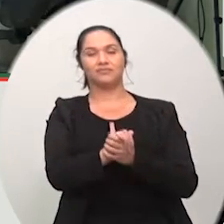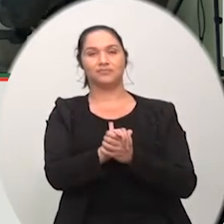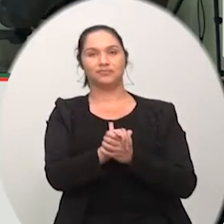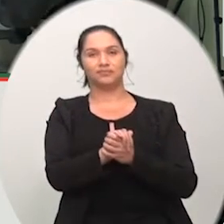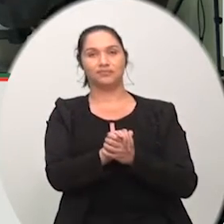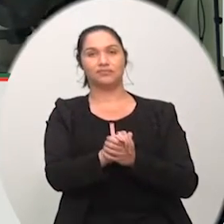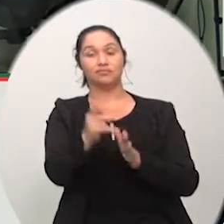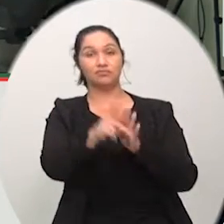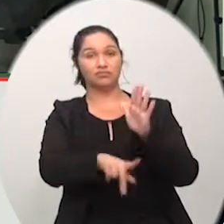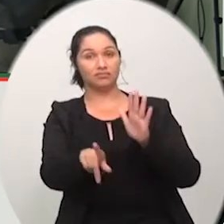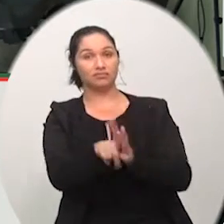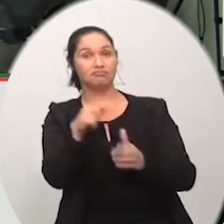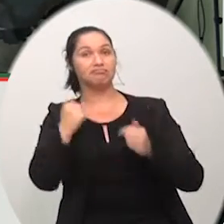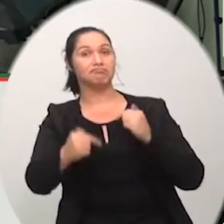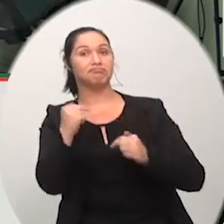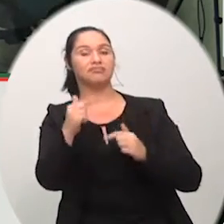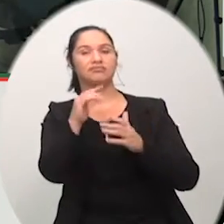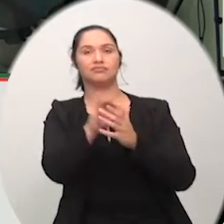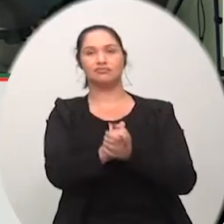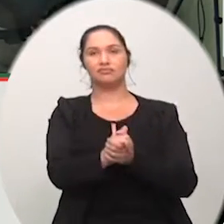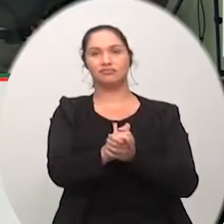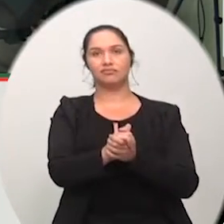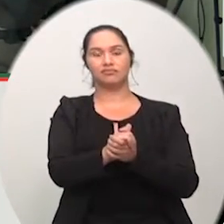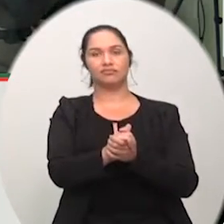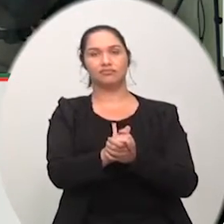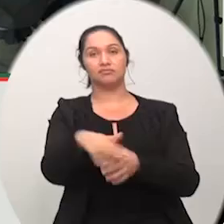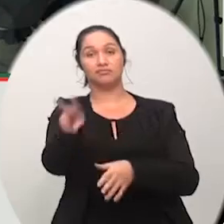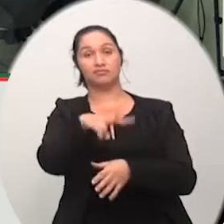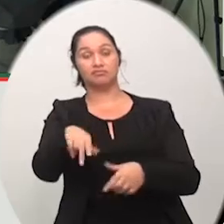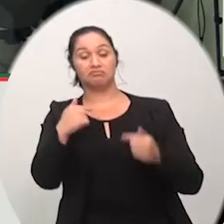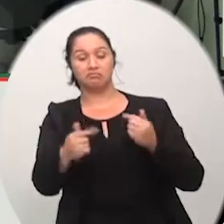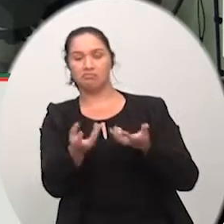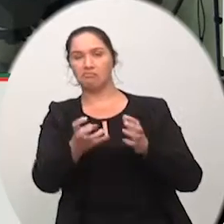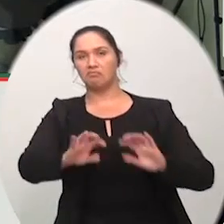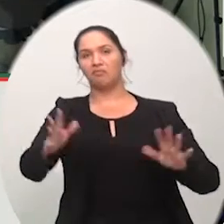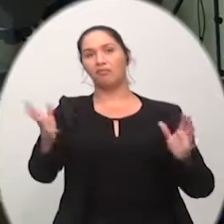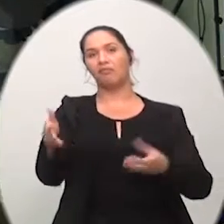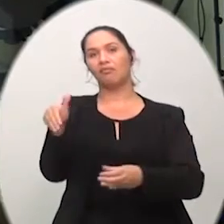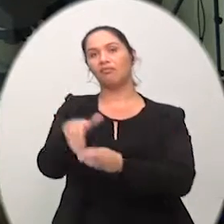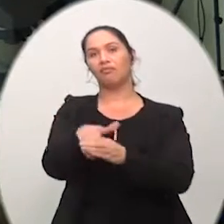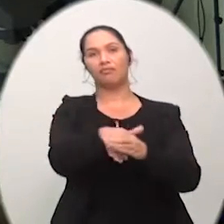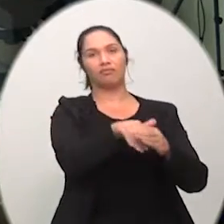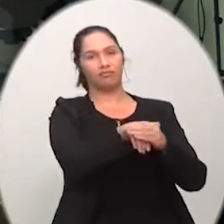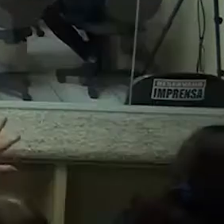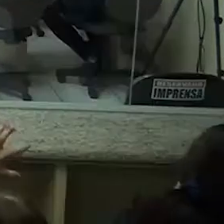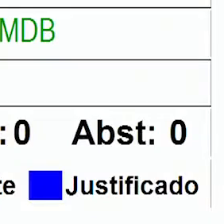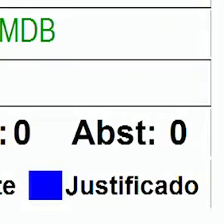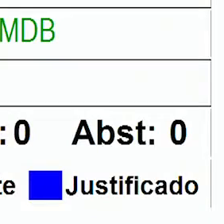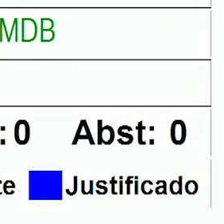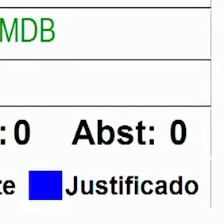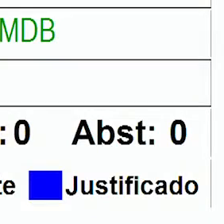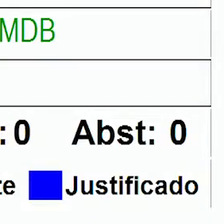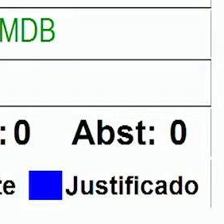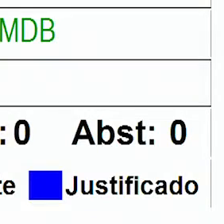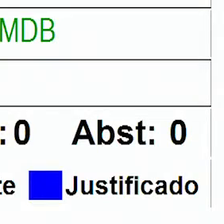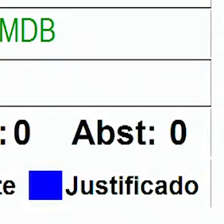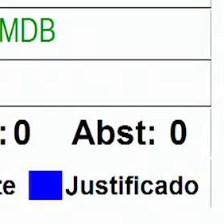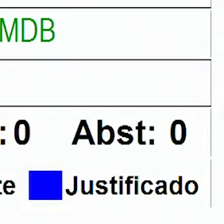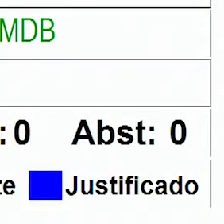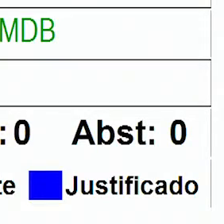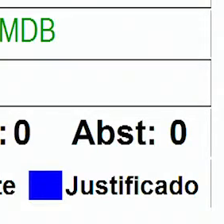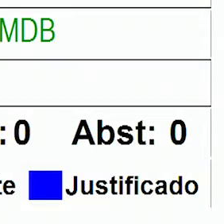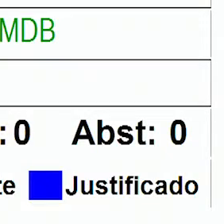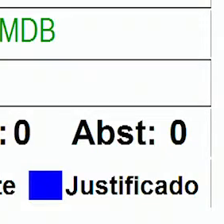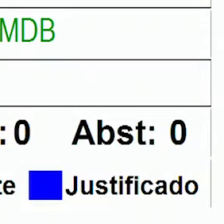projeto continua em discussão não havendo quem queira discutir está em votação votação